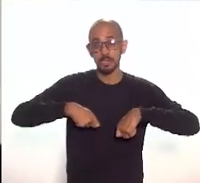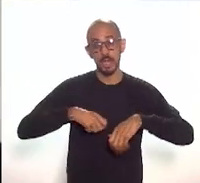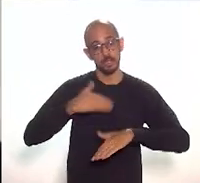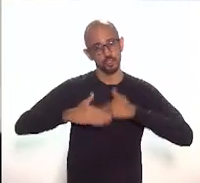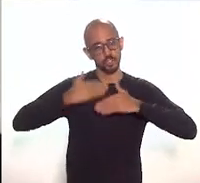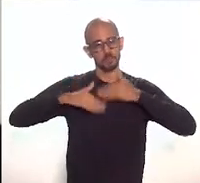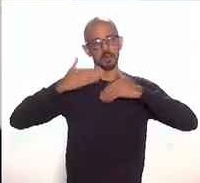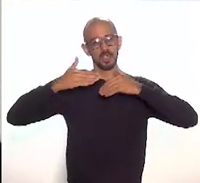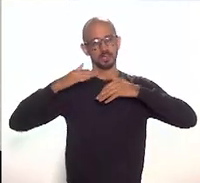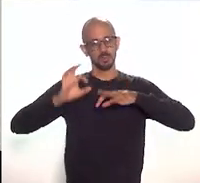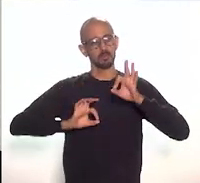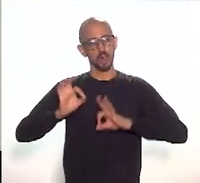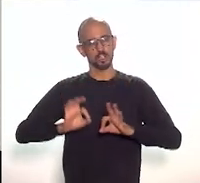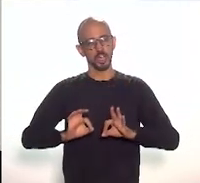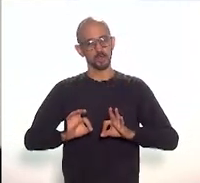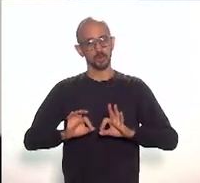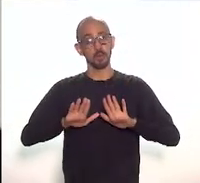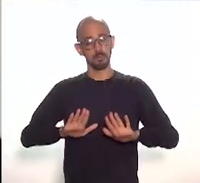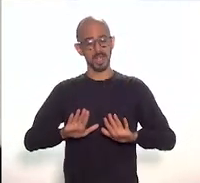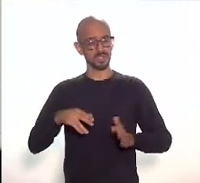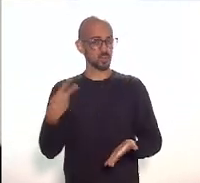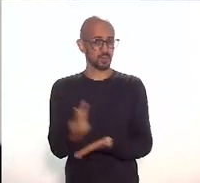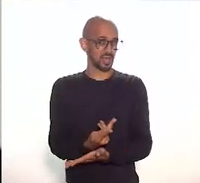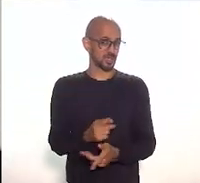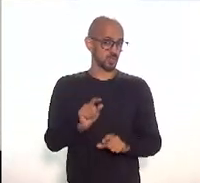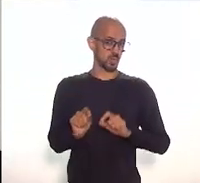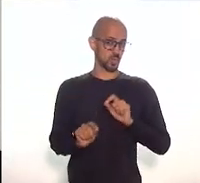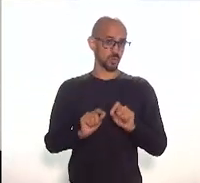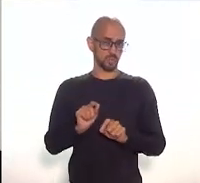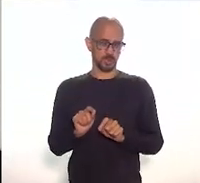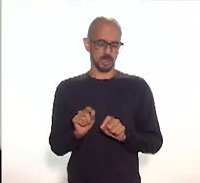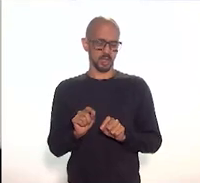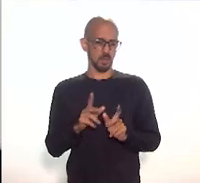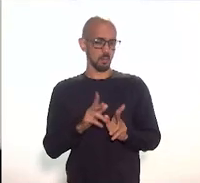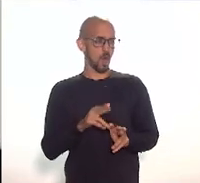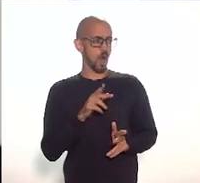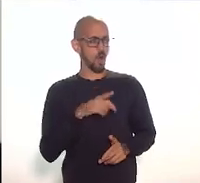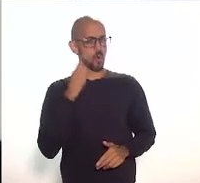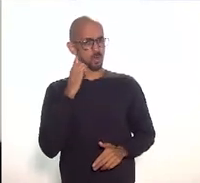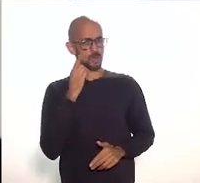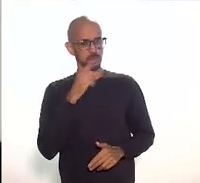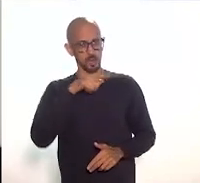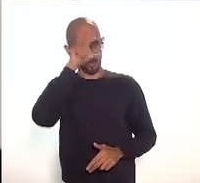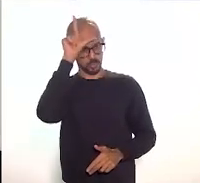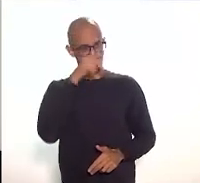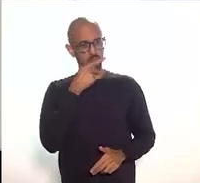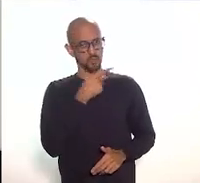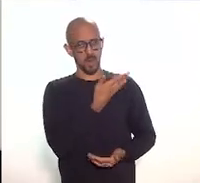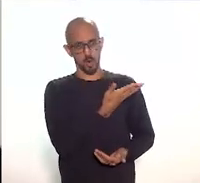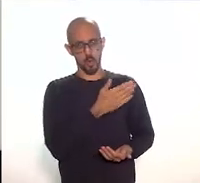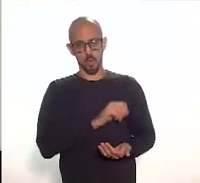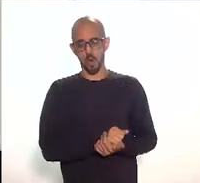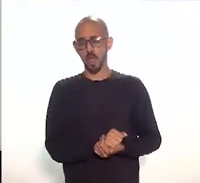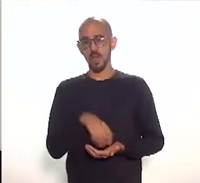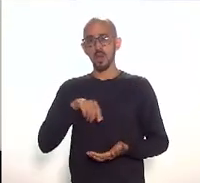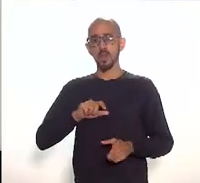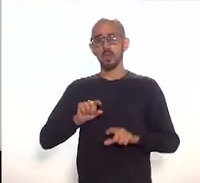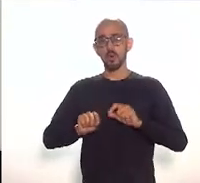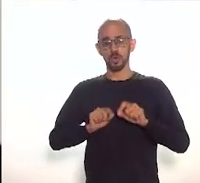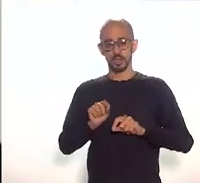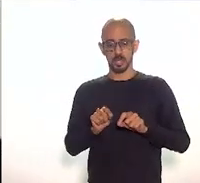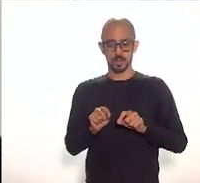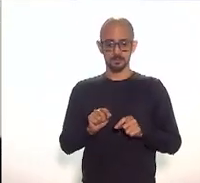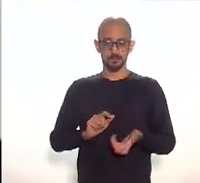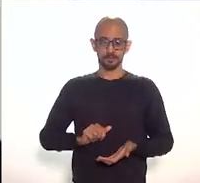Agora, o que acontece? Como o deputado Luiz Paulo bem falou, agora falta, como dizia